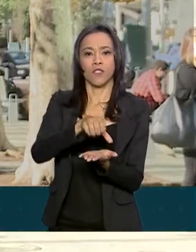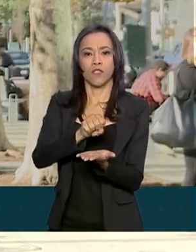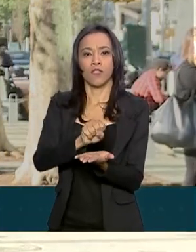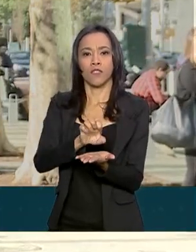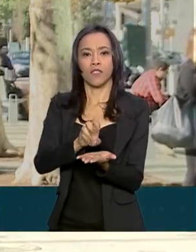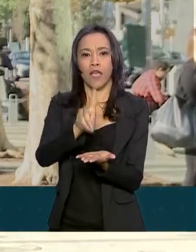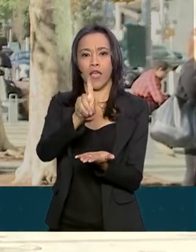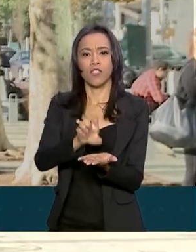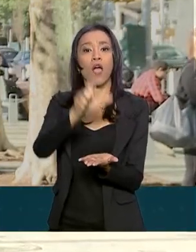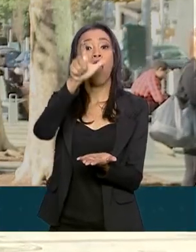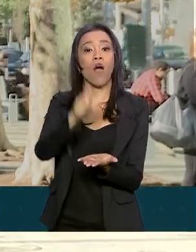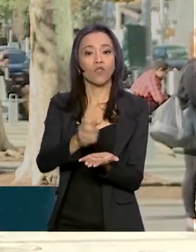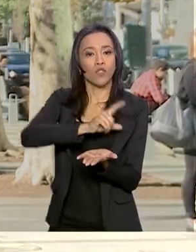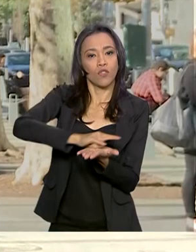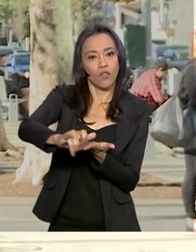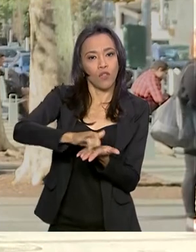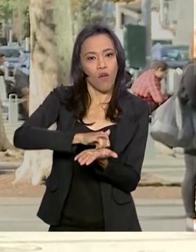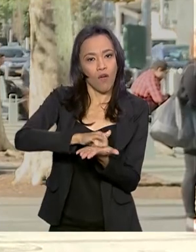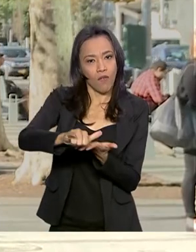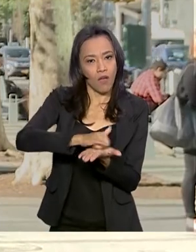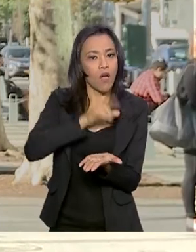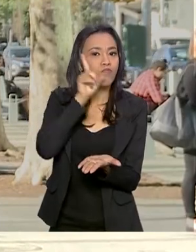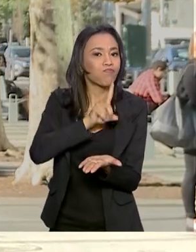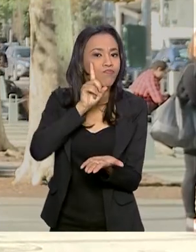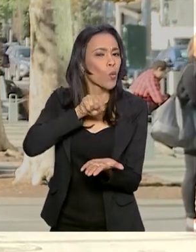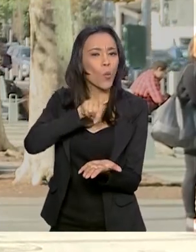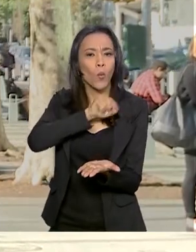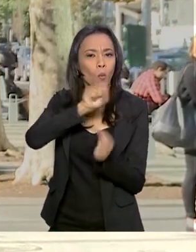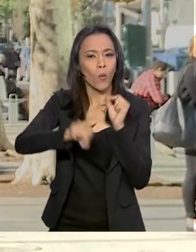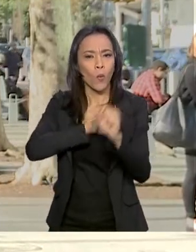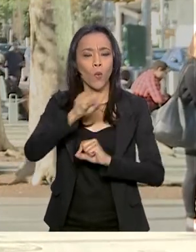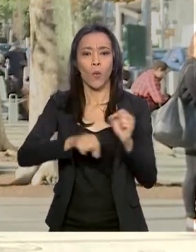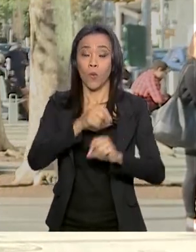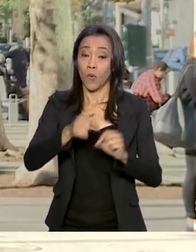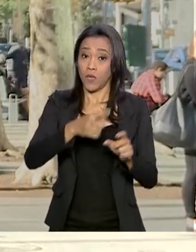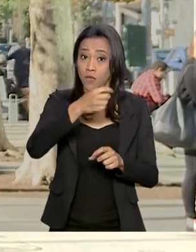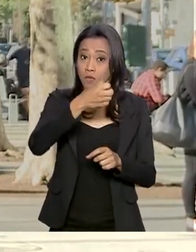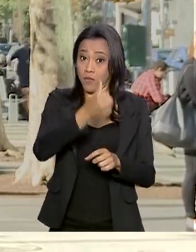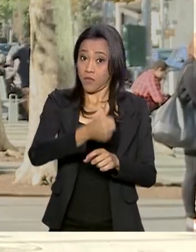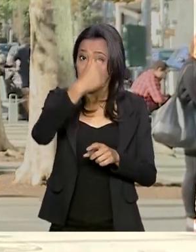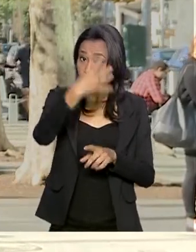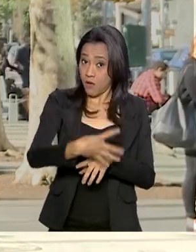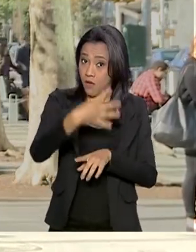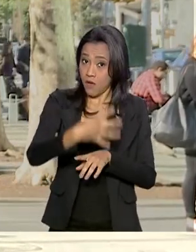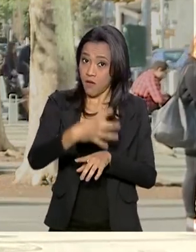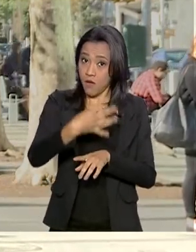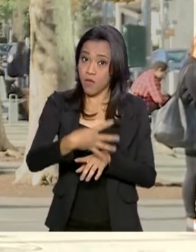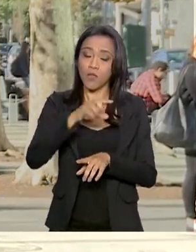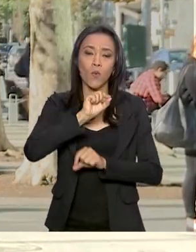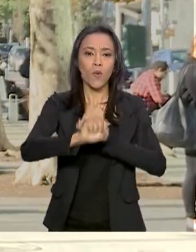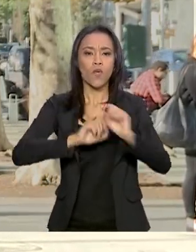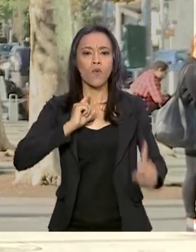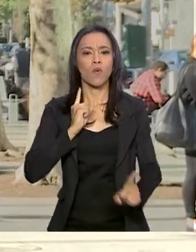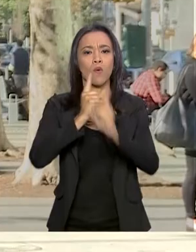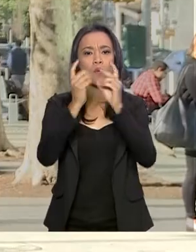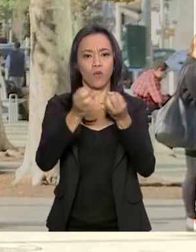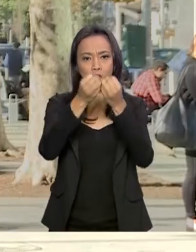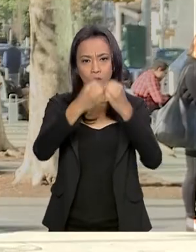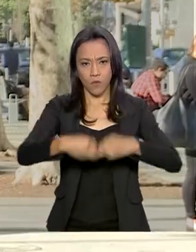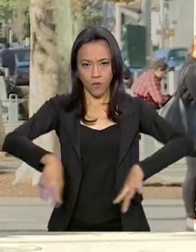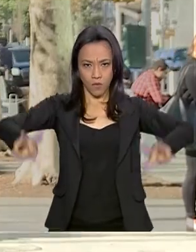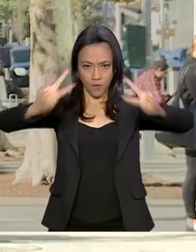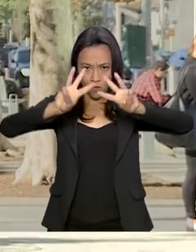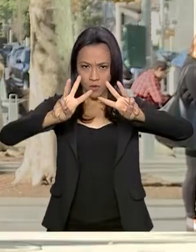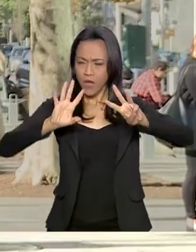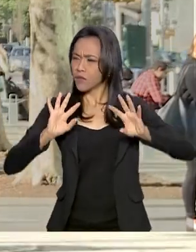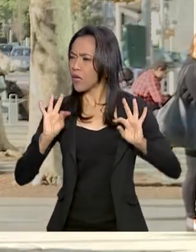Iorque, onde ocorrem os encontros da 74ª Assembleia Geral da ONU. Olha, por enquanto